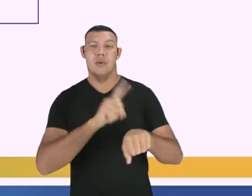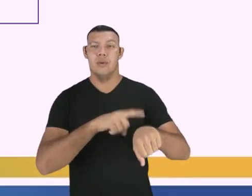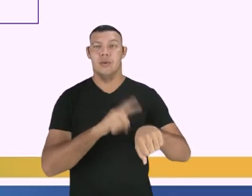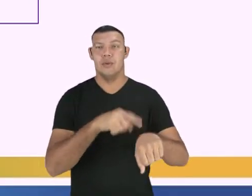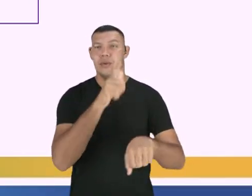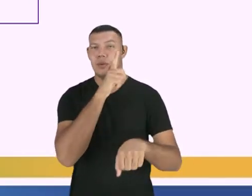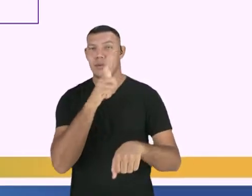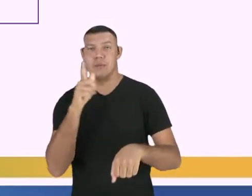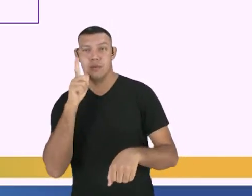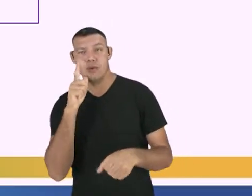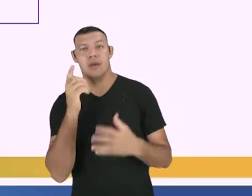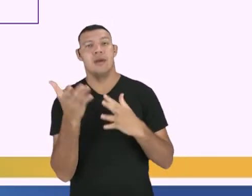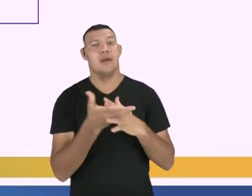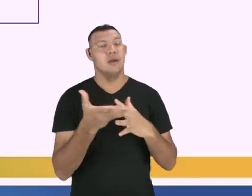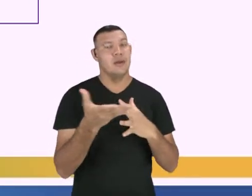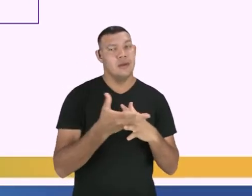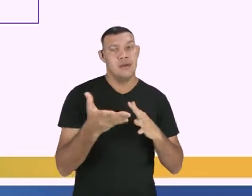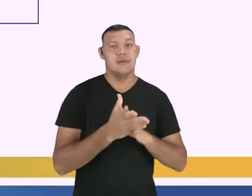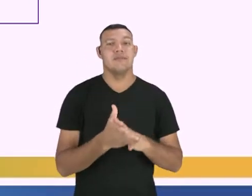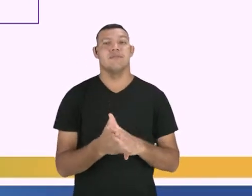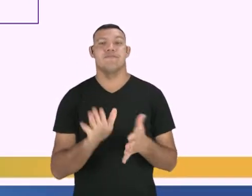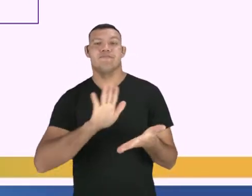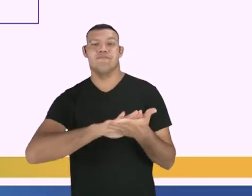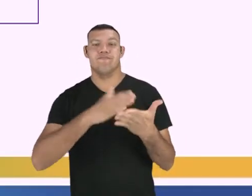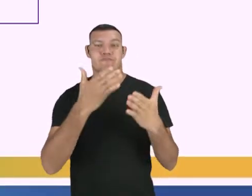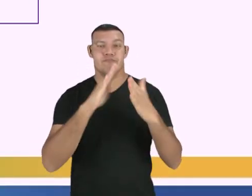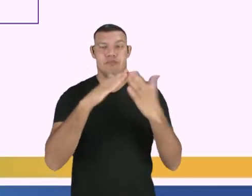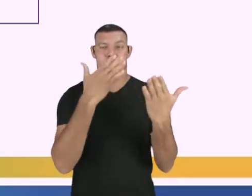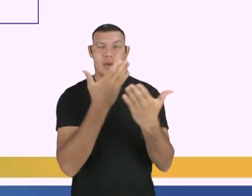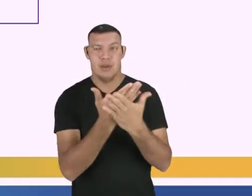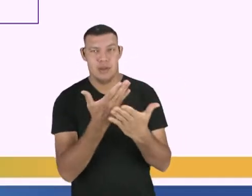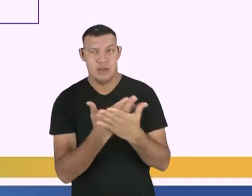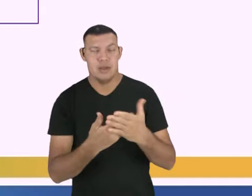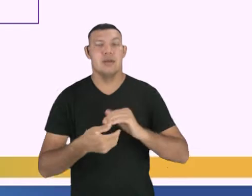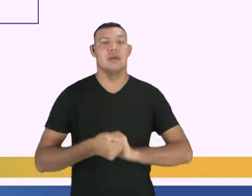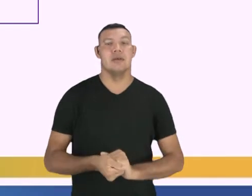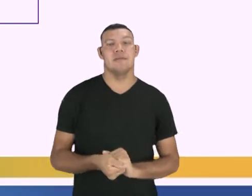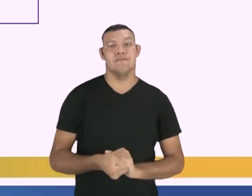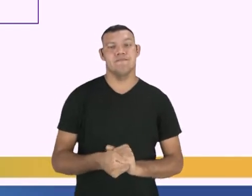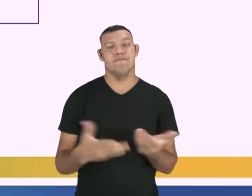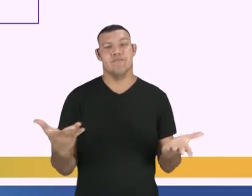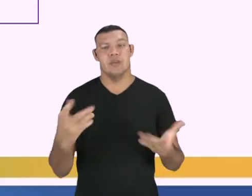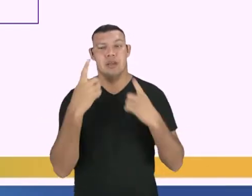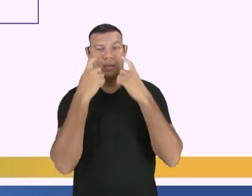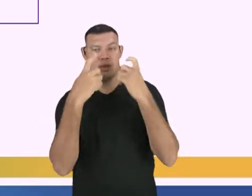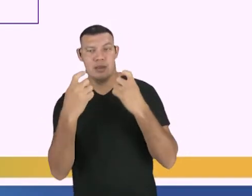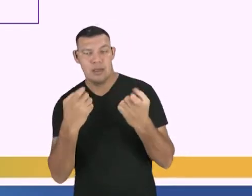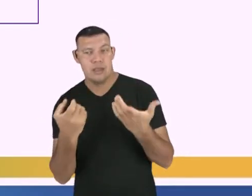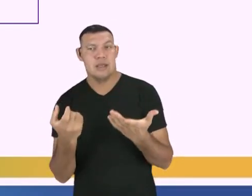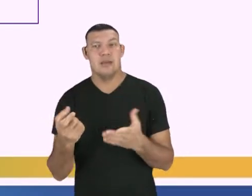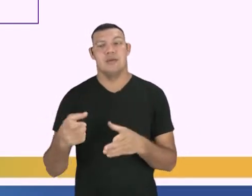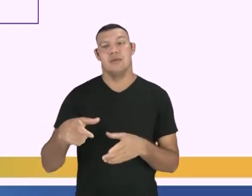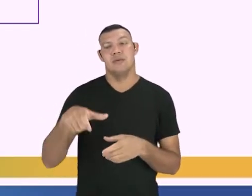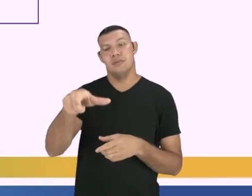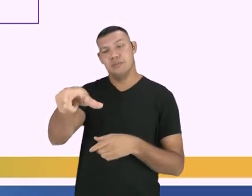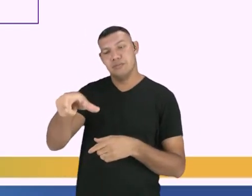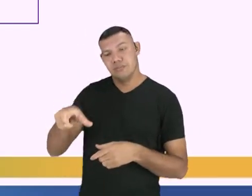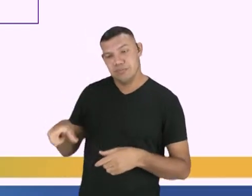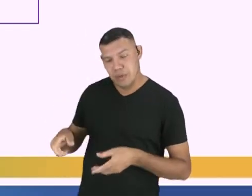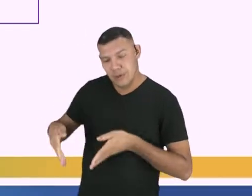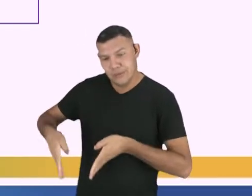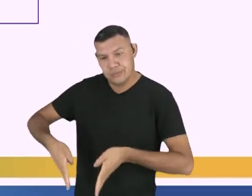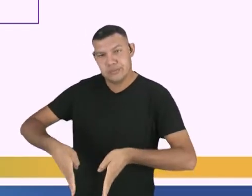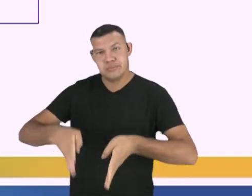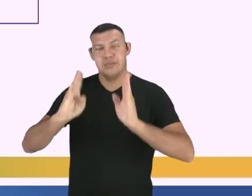entre uma aula e outra, algo interessante que tenha acontecido no corredor, uma conversa entre colegas,